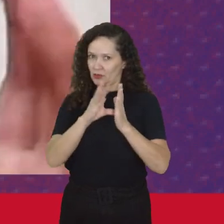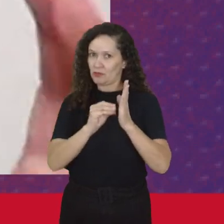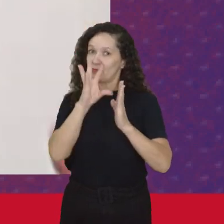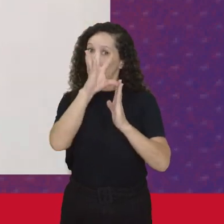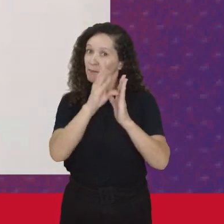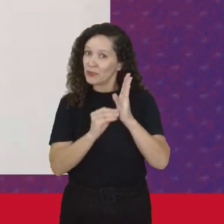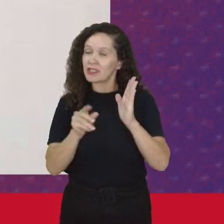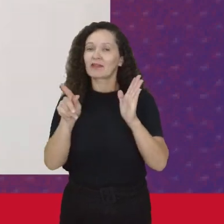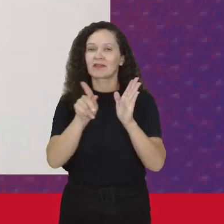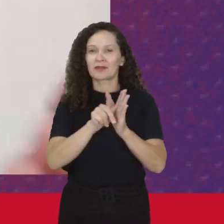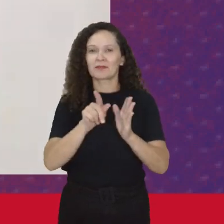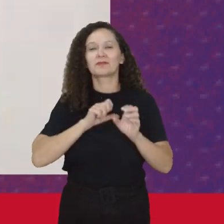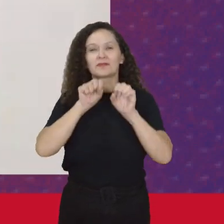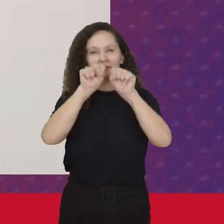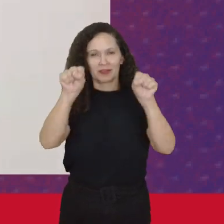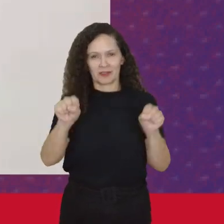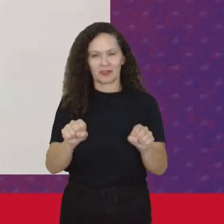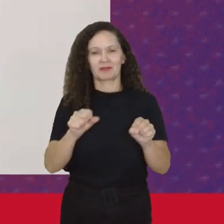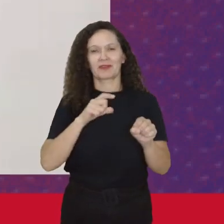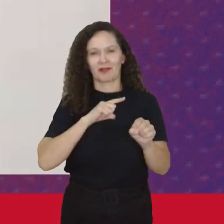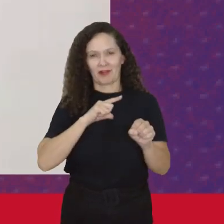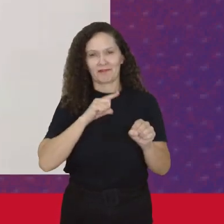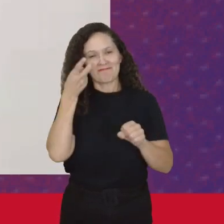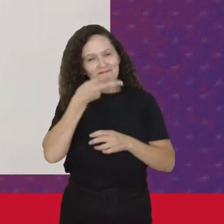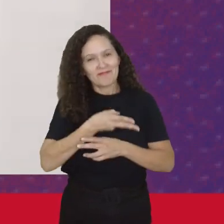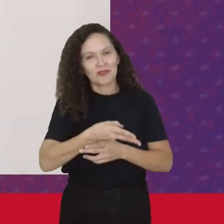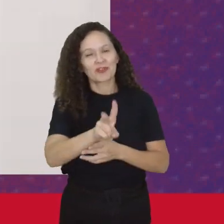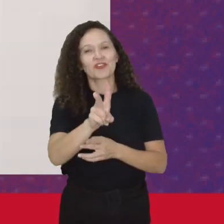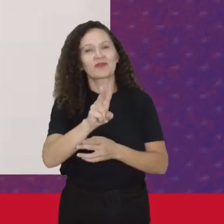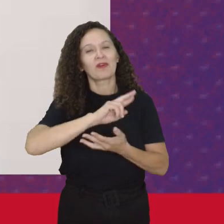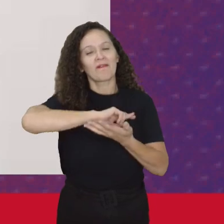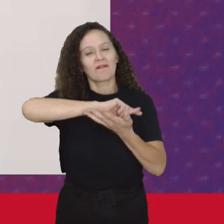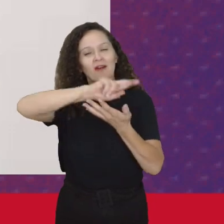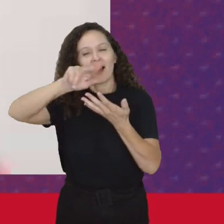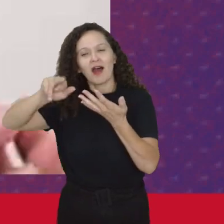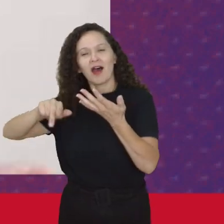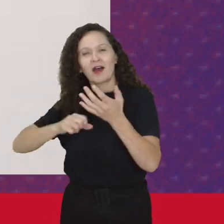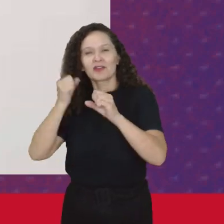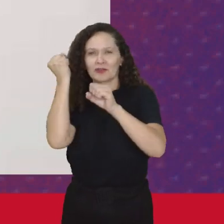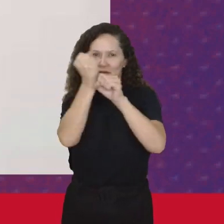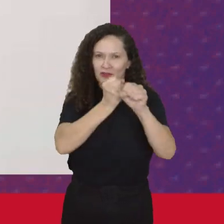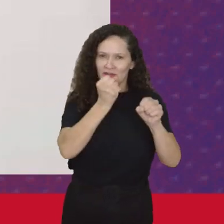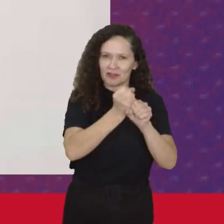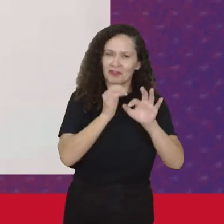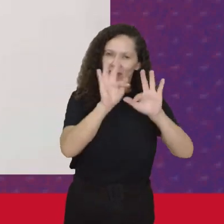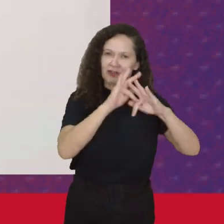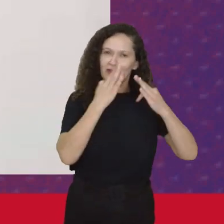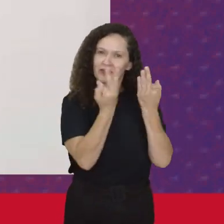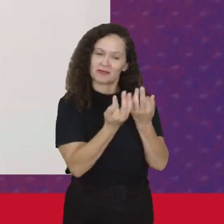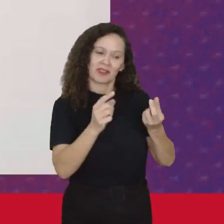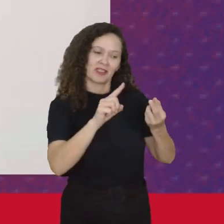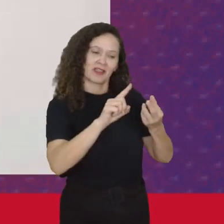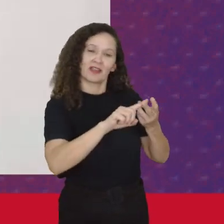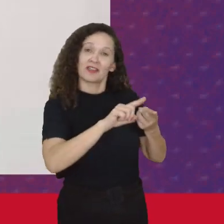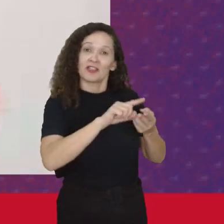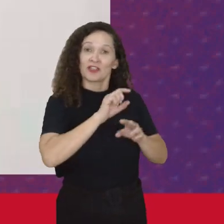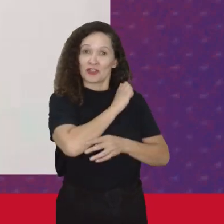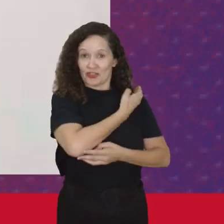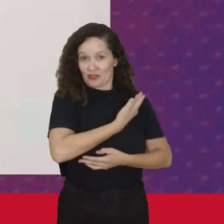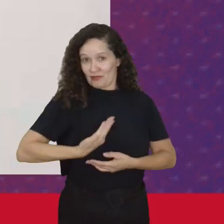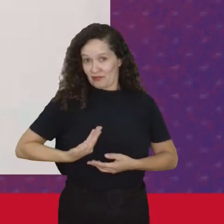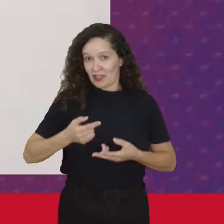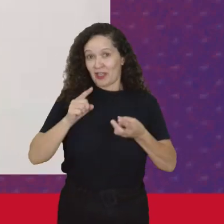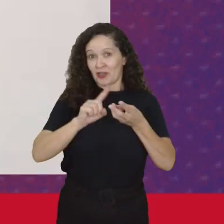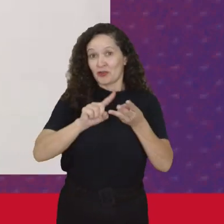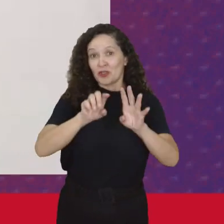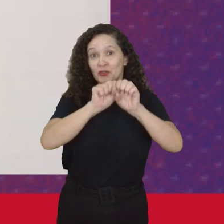modelo Desse sistema Desse conjunto De construção De família De Estado Do